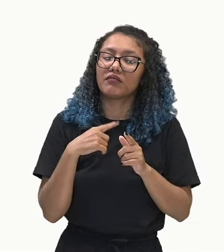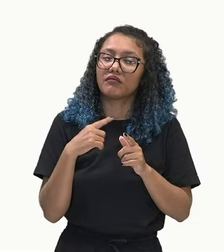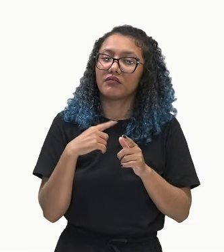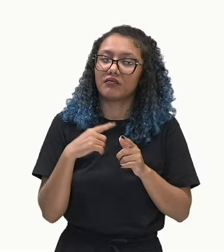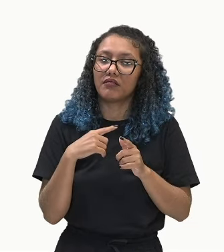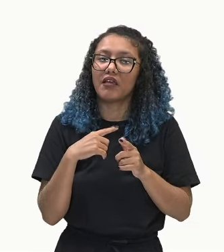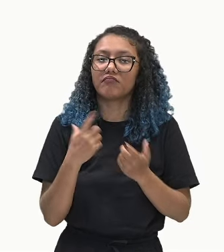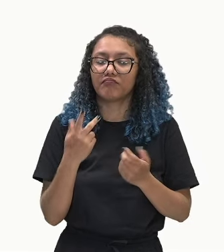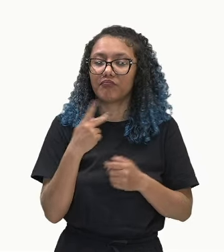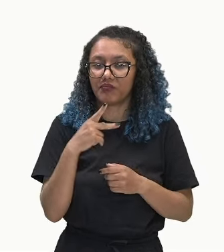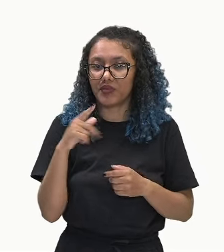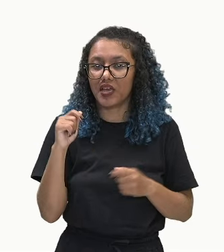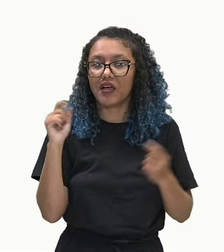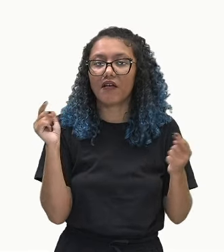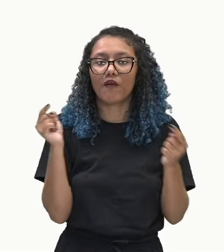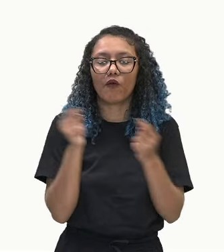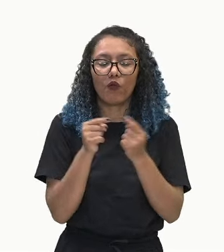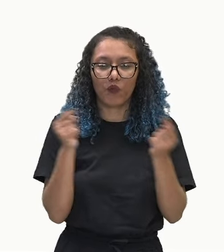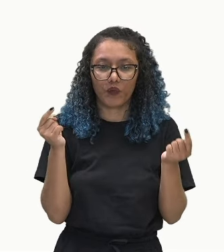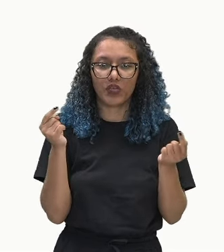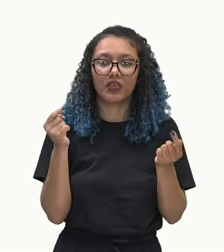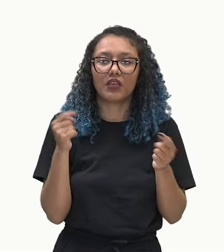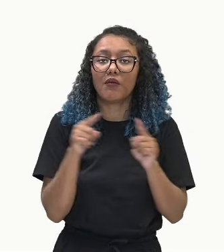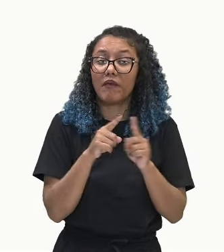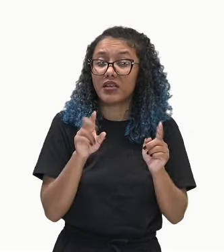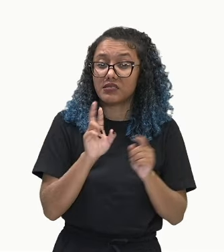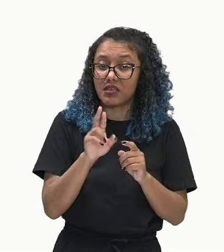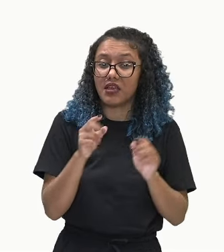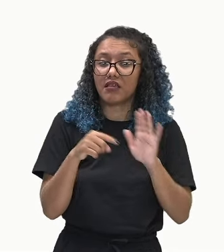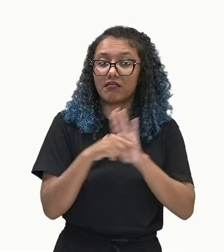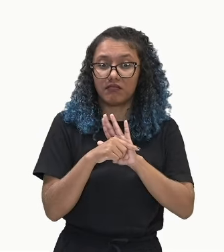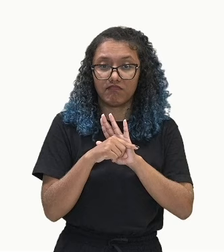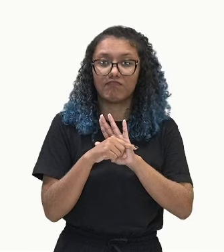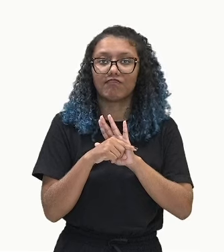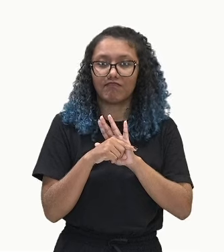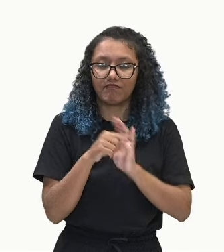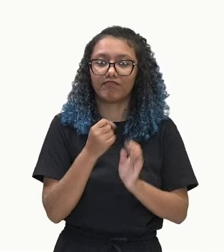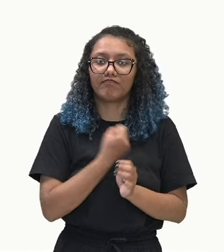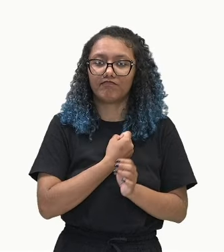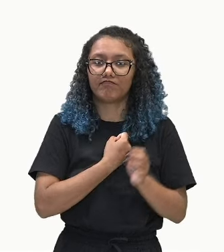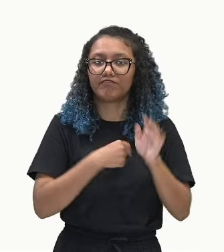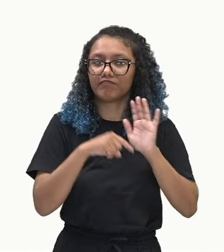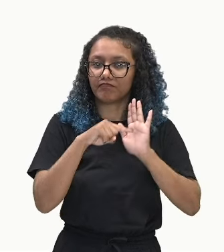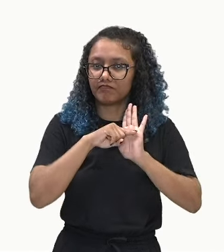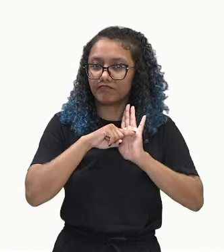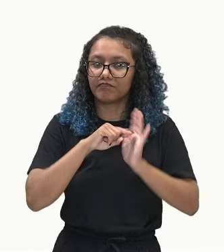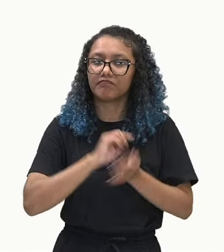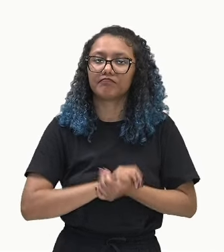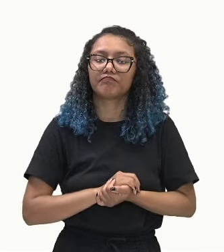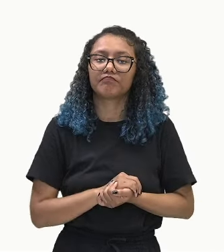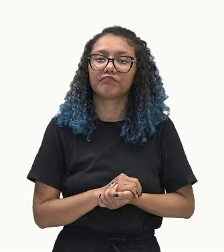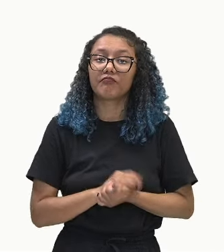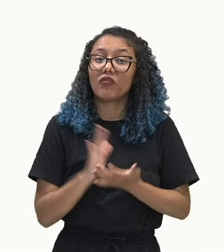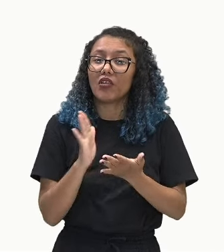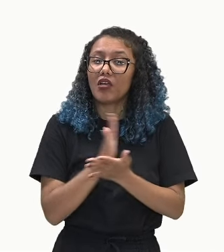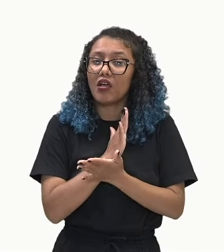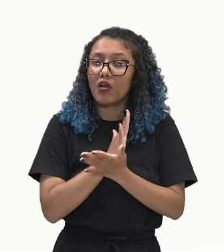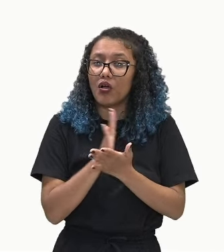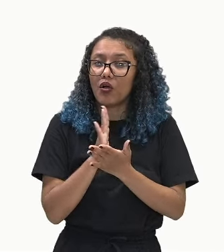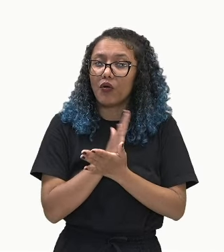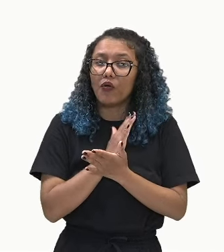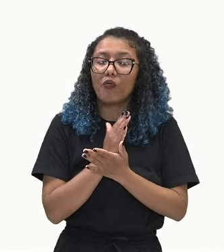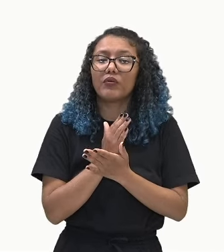nesse caso, com a razão negativa. Aqui, alguns casos específicos das progressões